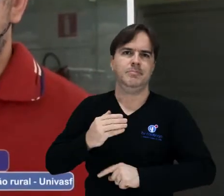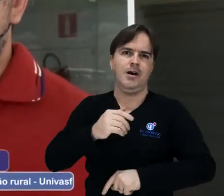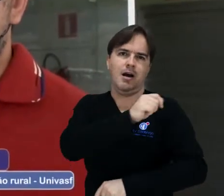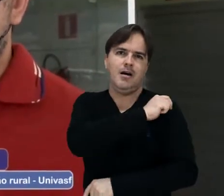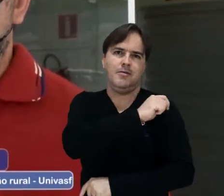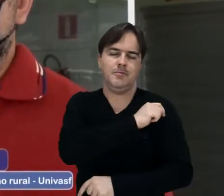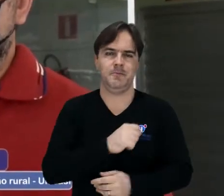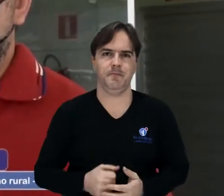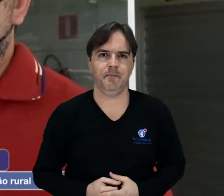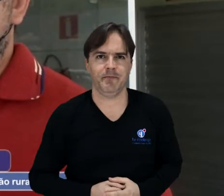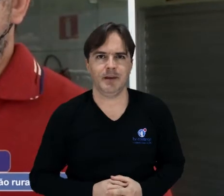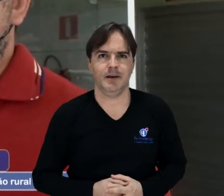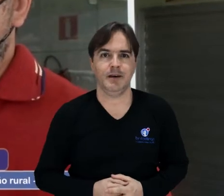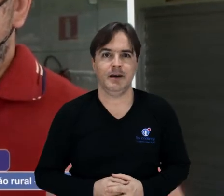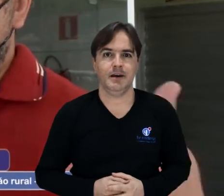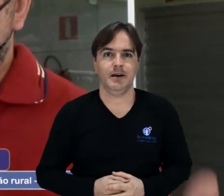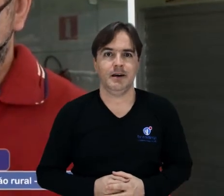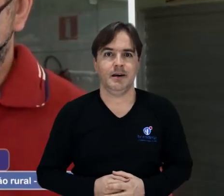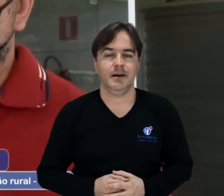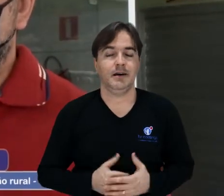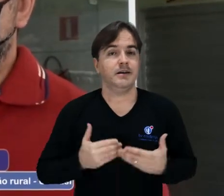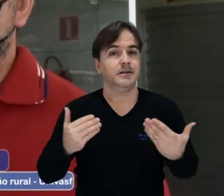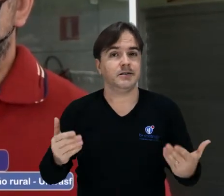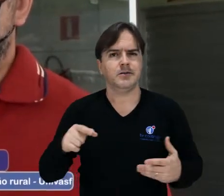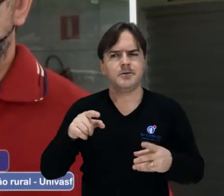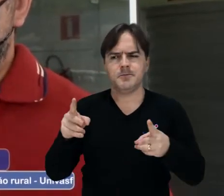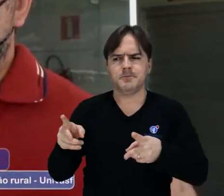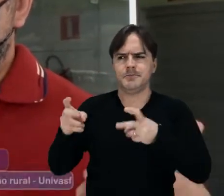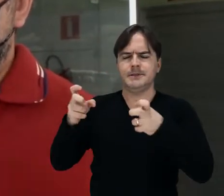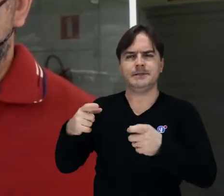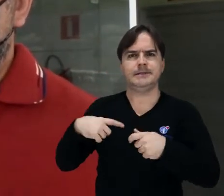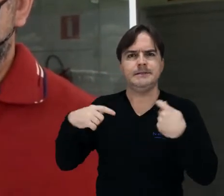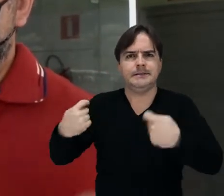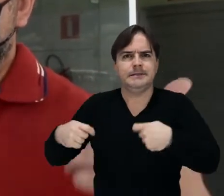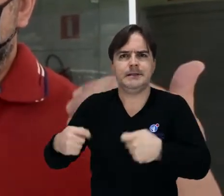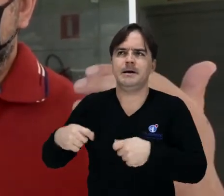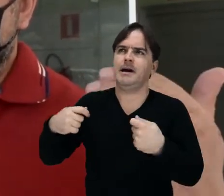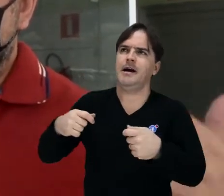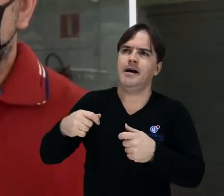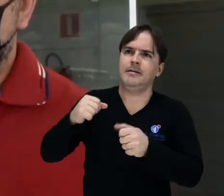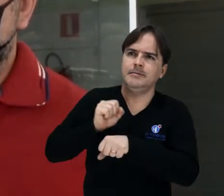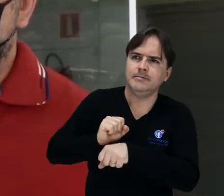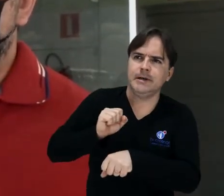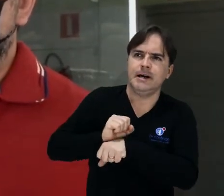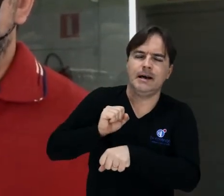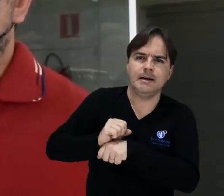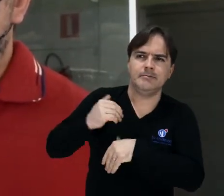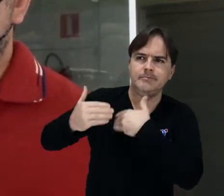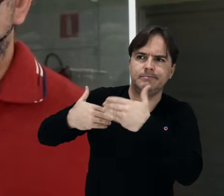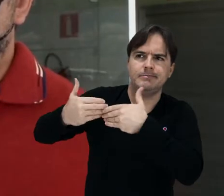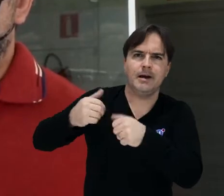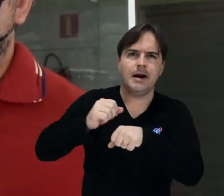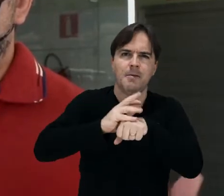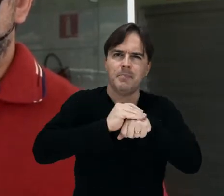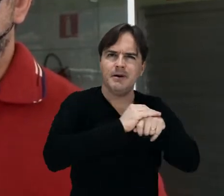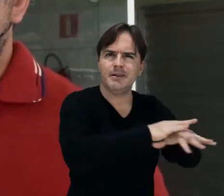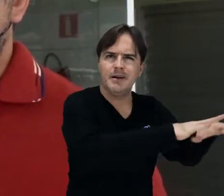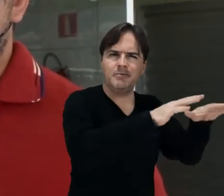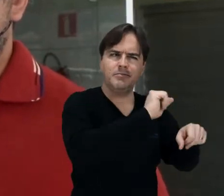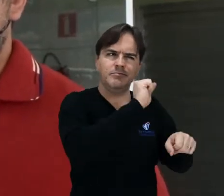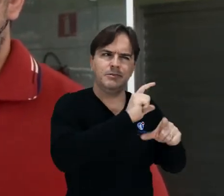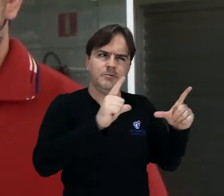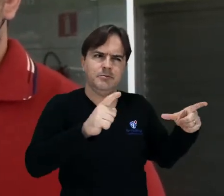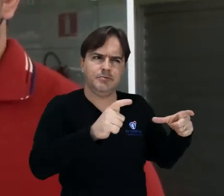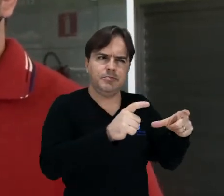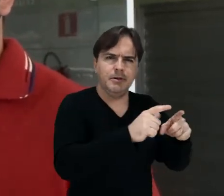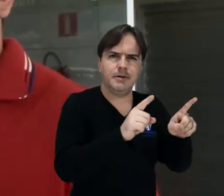a pandemia permitisse que todos estivessem vacinados e possamos adotar todos